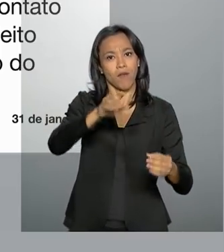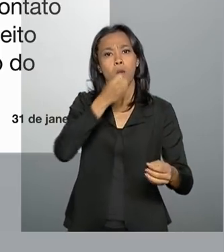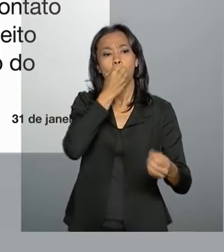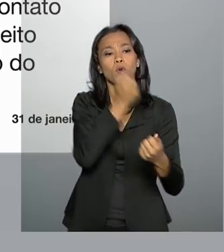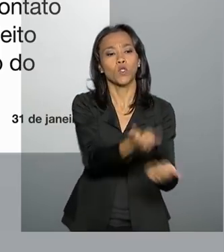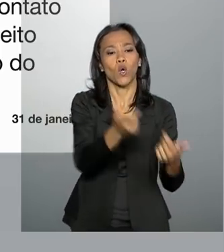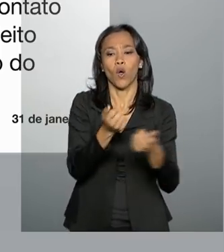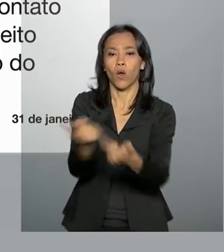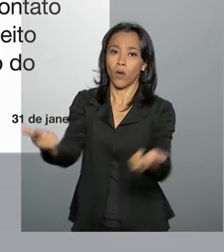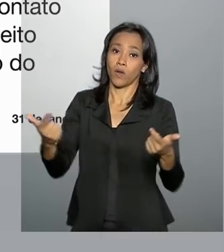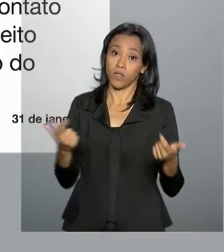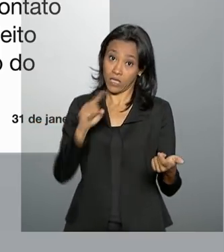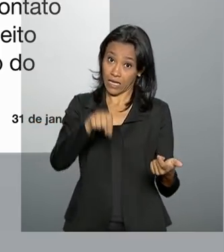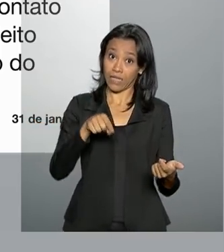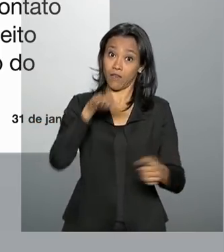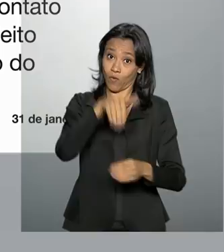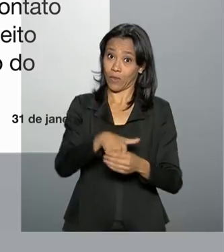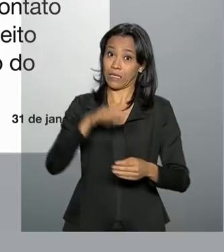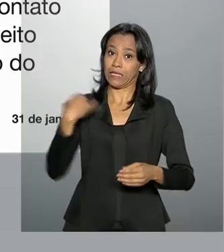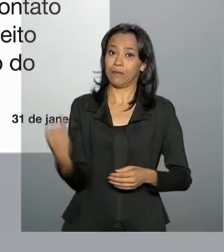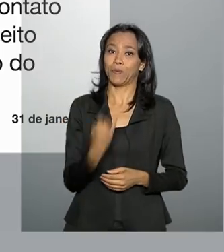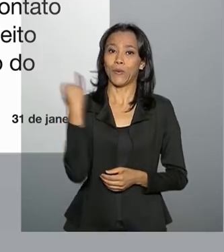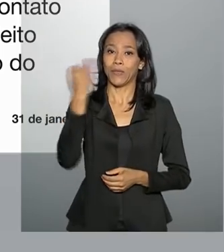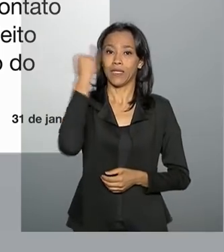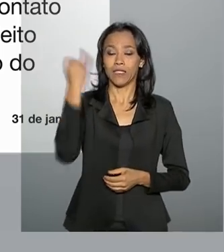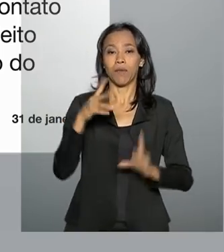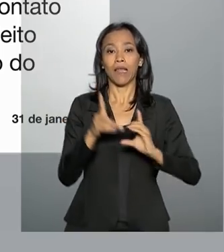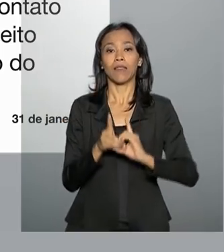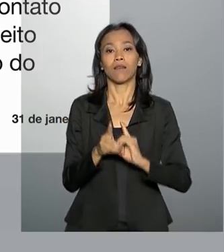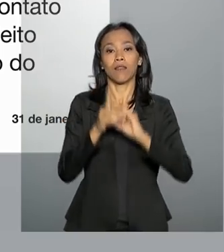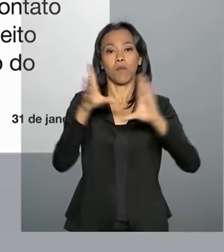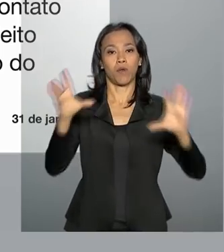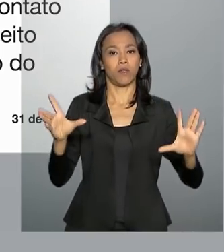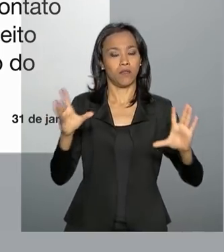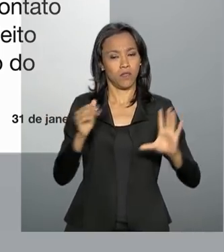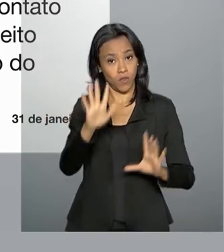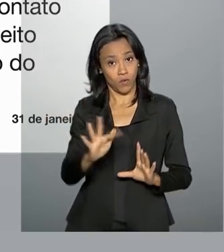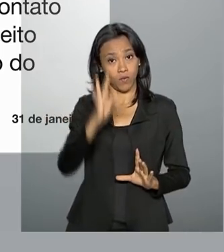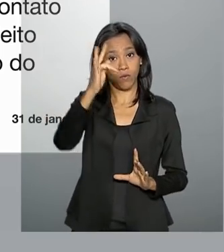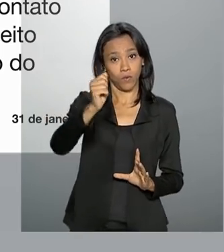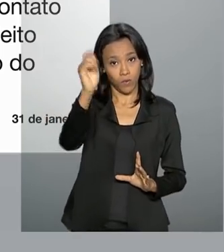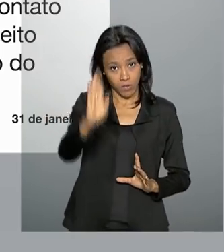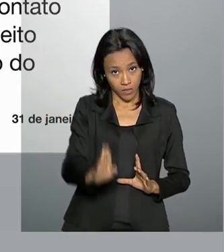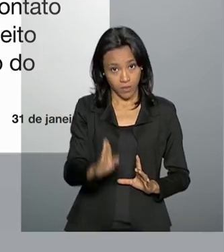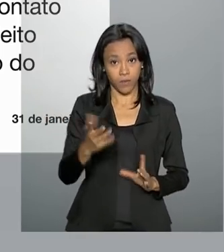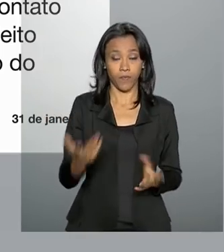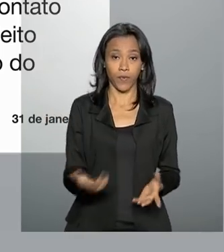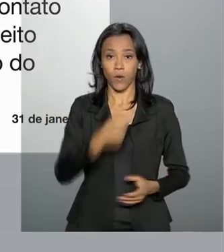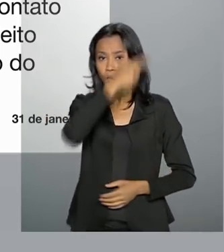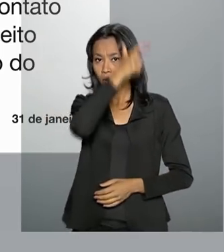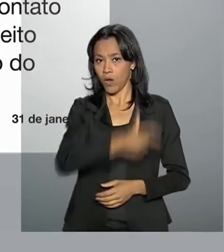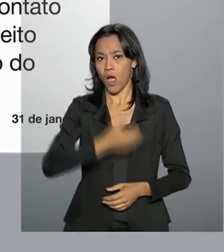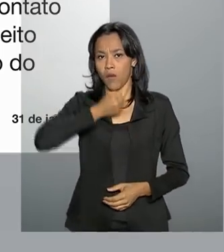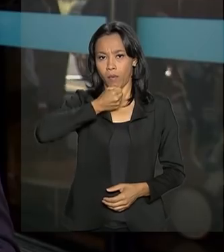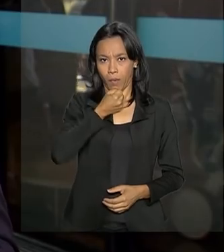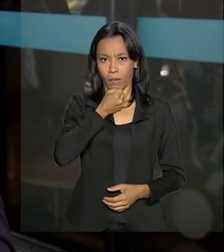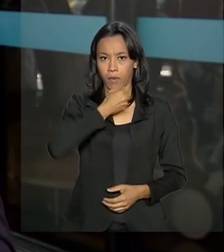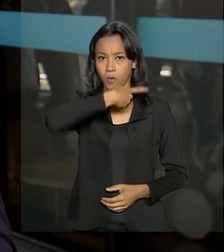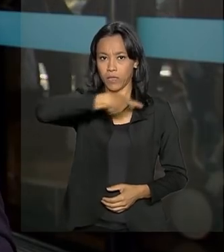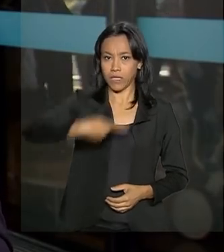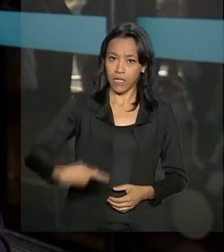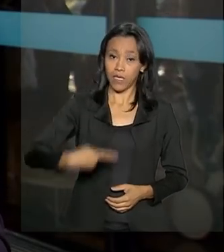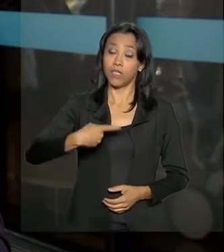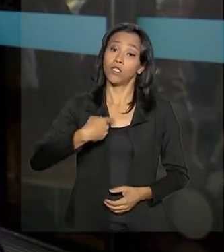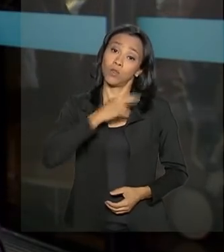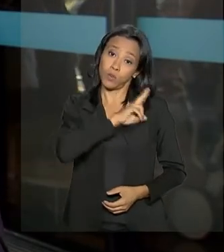O eleito será importantíssimo para a democracia e o futuro do Brasil O porta-voz da presidência da República, o